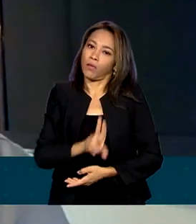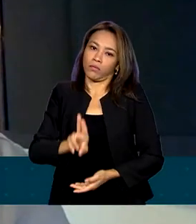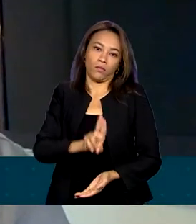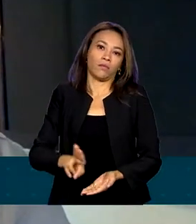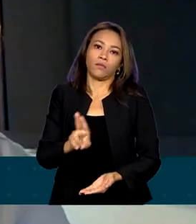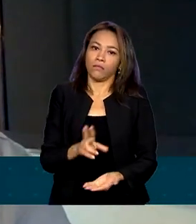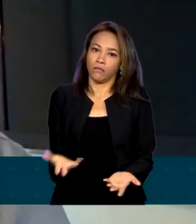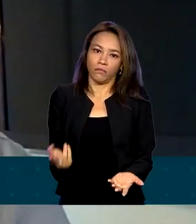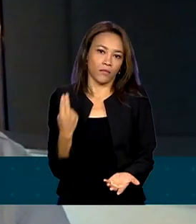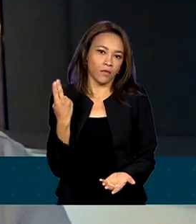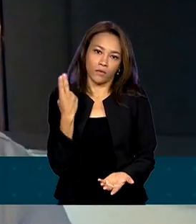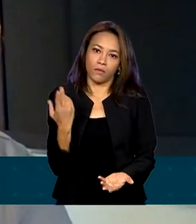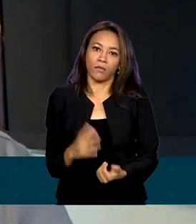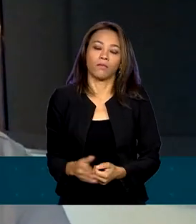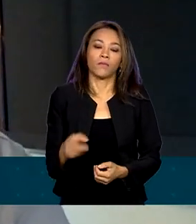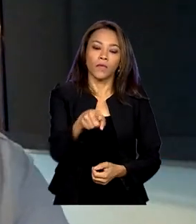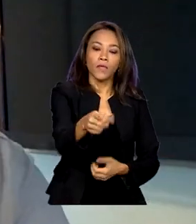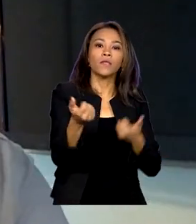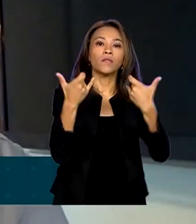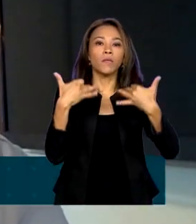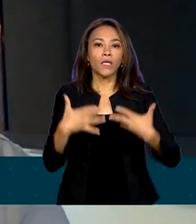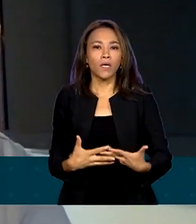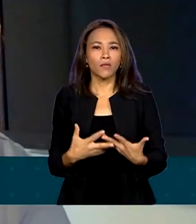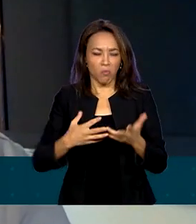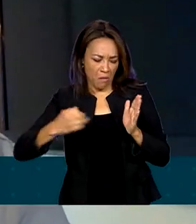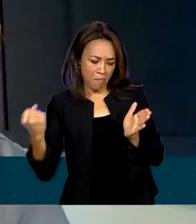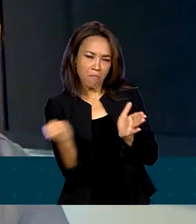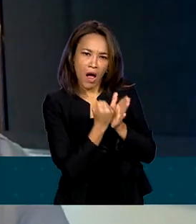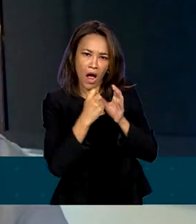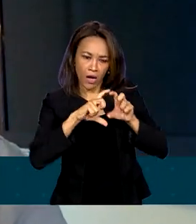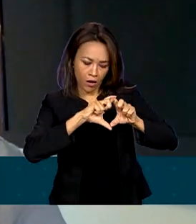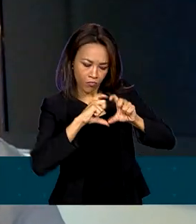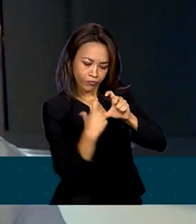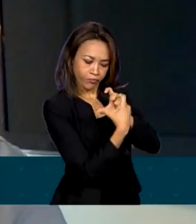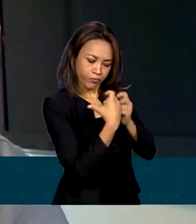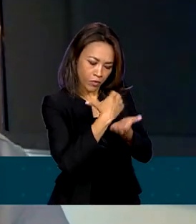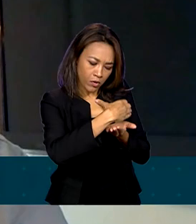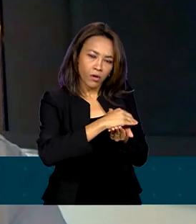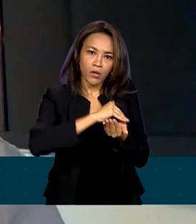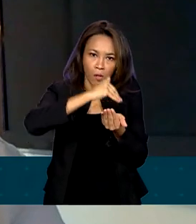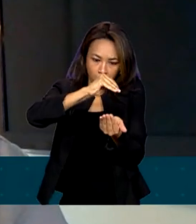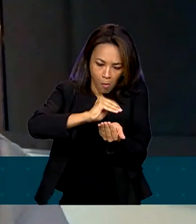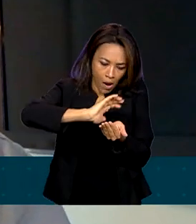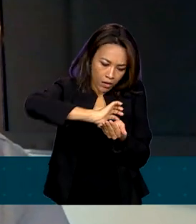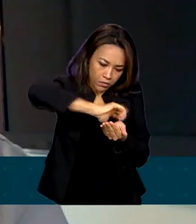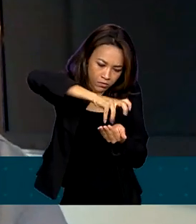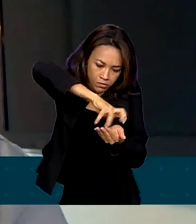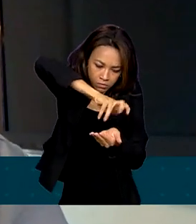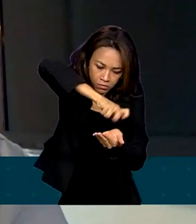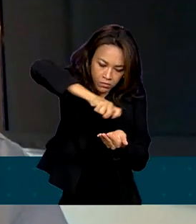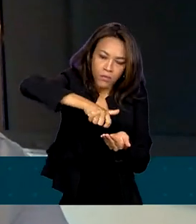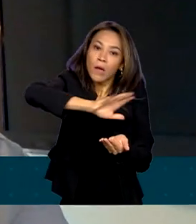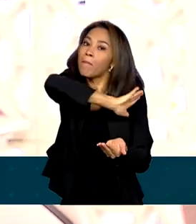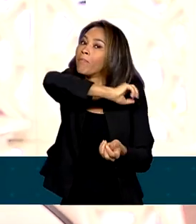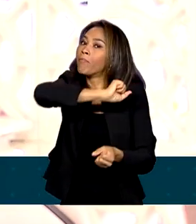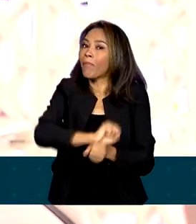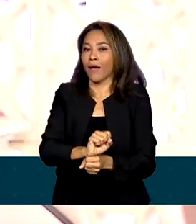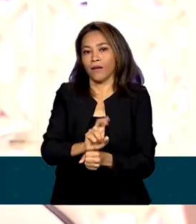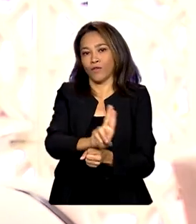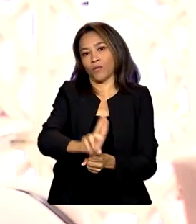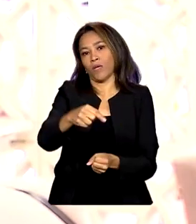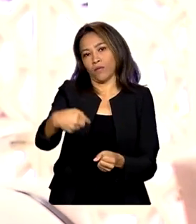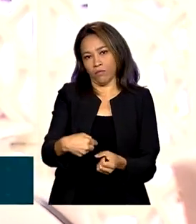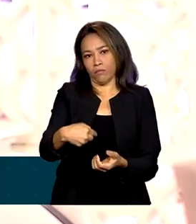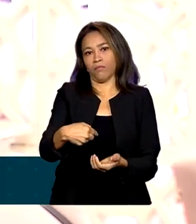Todas estão interditadas, não há uma marca específica. A orientação é para que todo mundo pare de utilizar. A